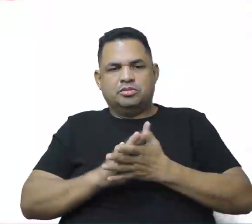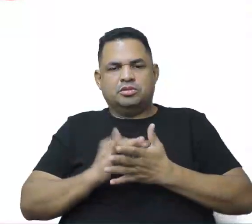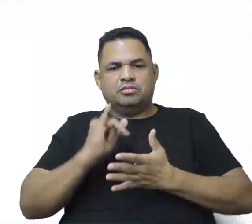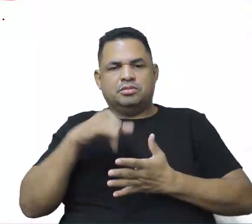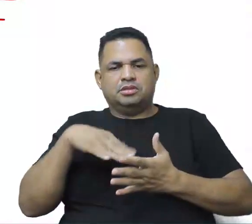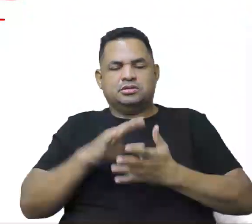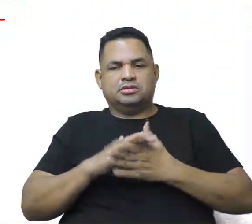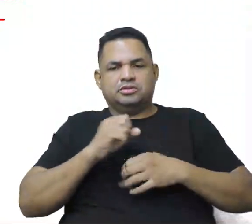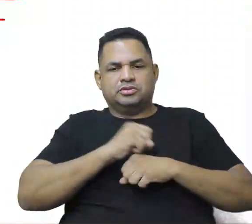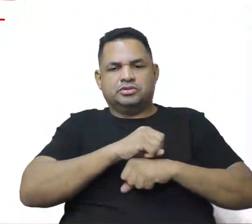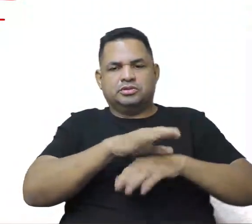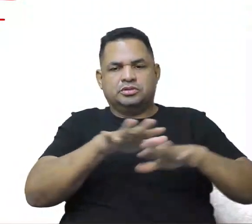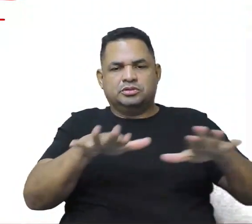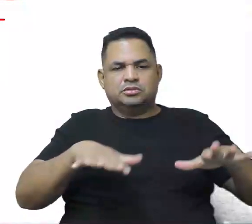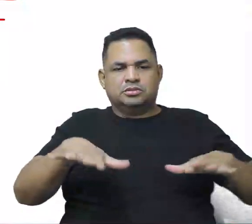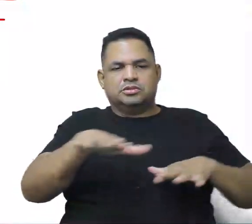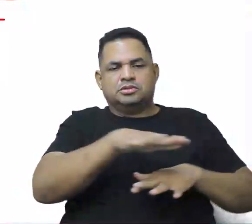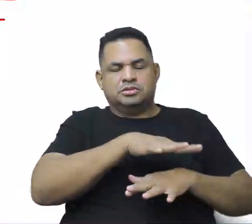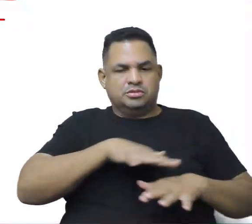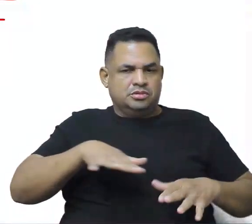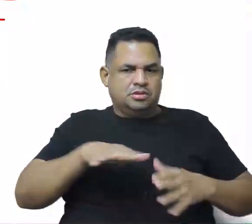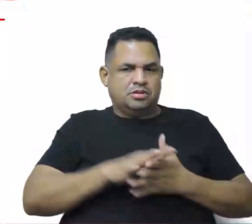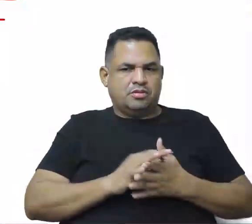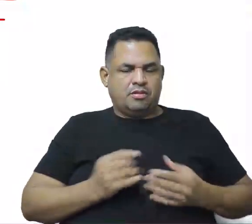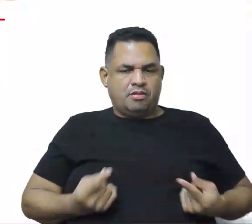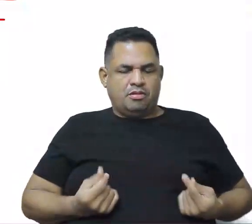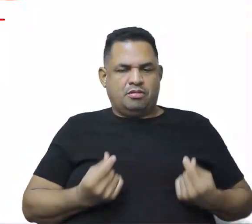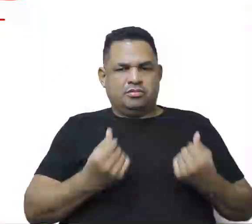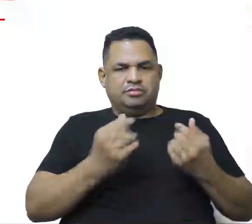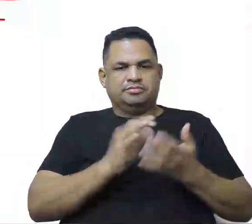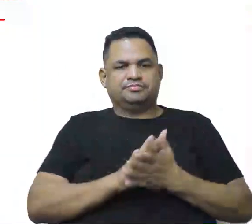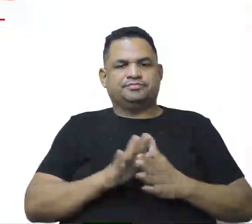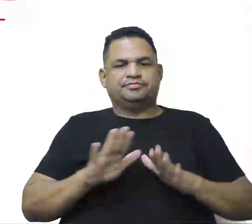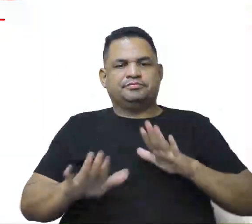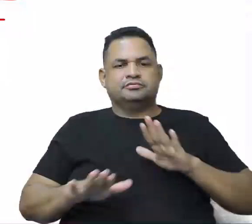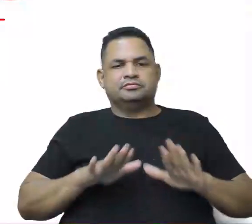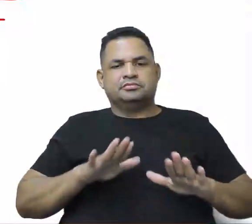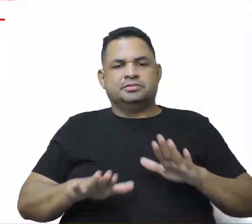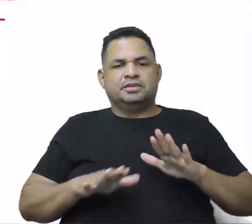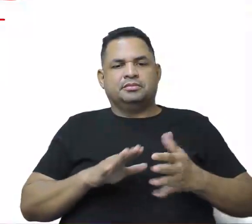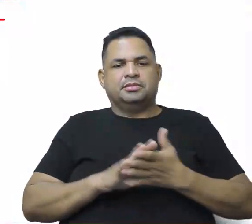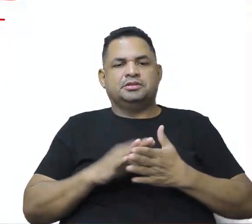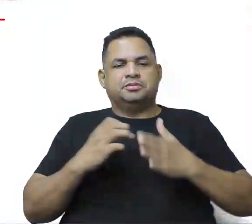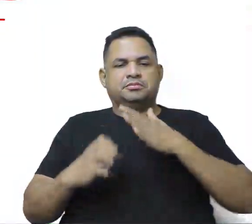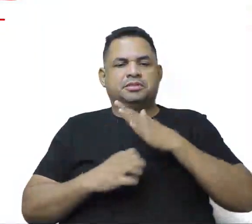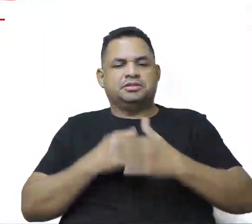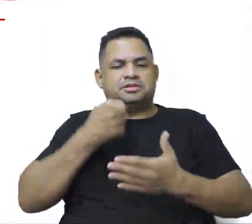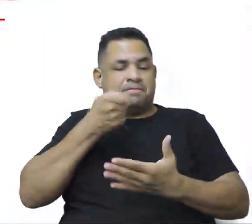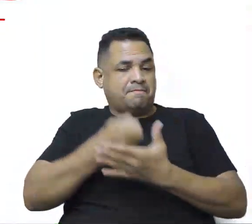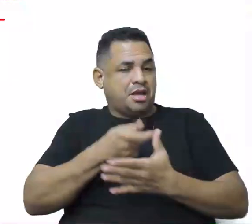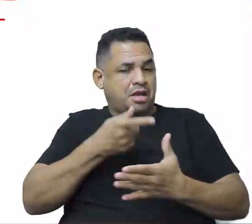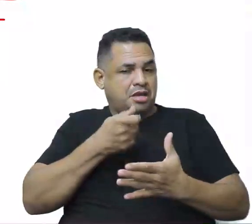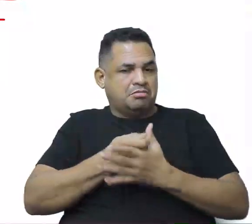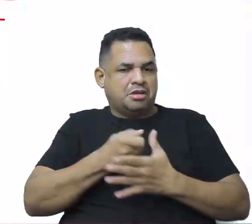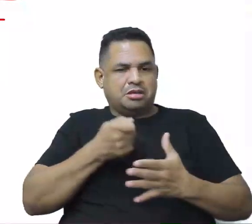distribuída através do mercado e depende de patrocinadores, tá?